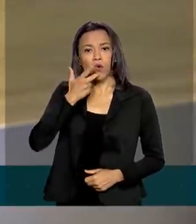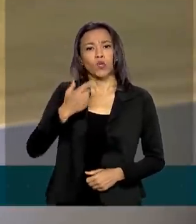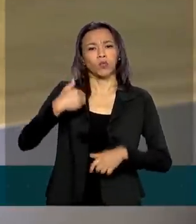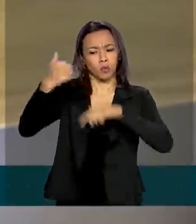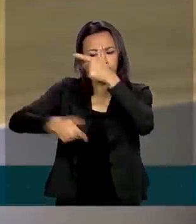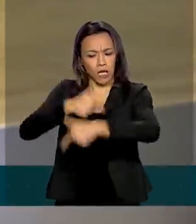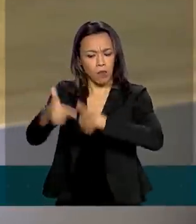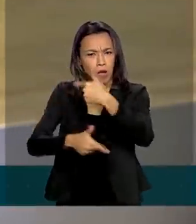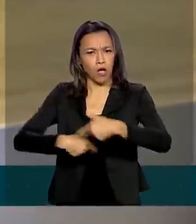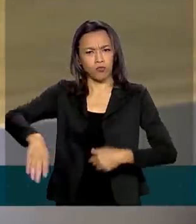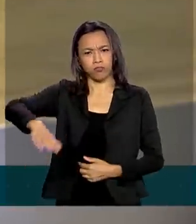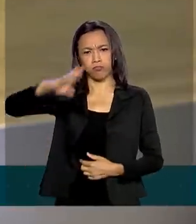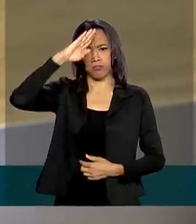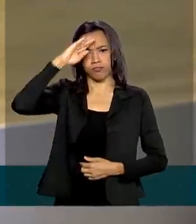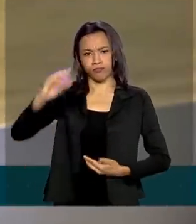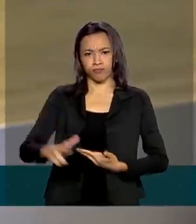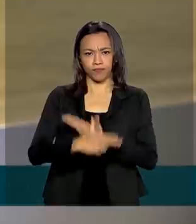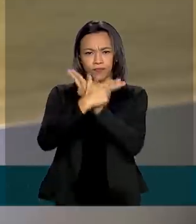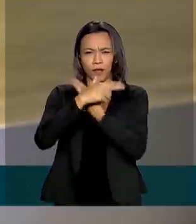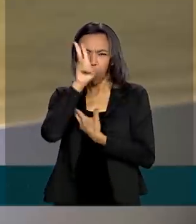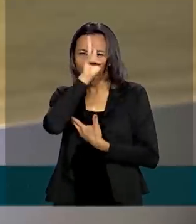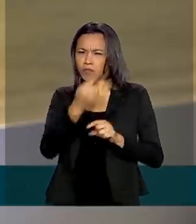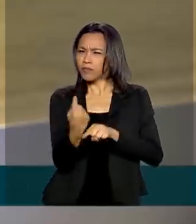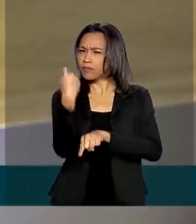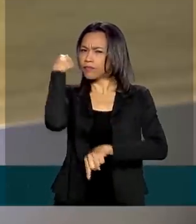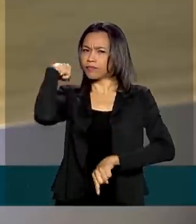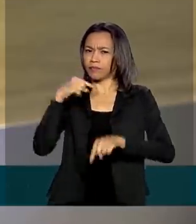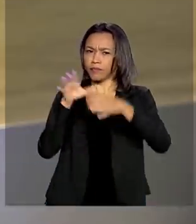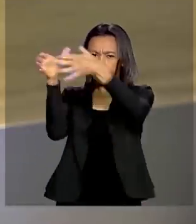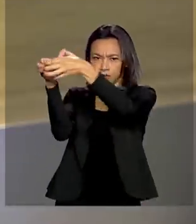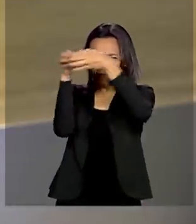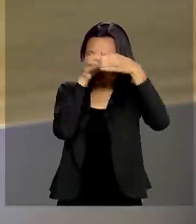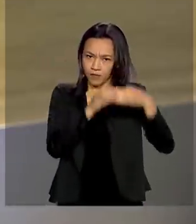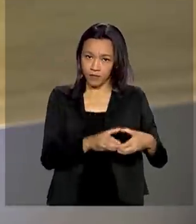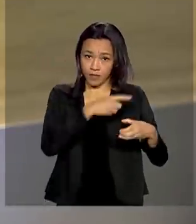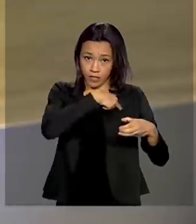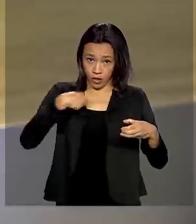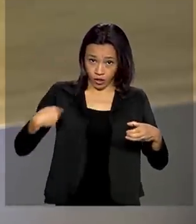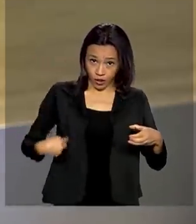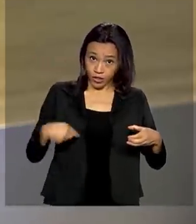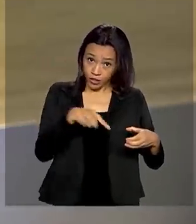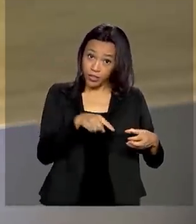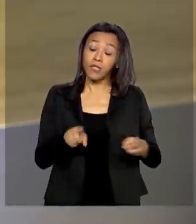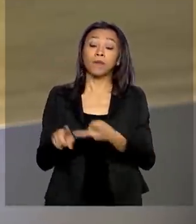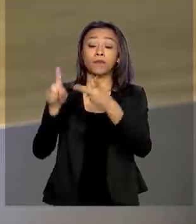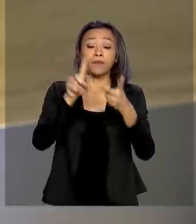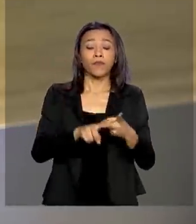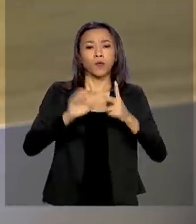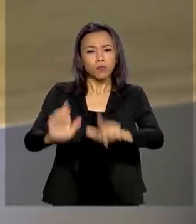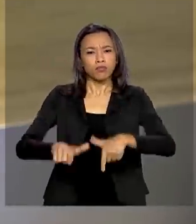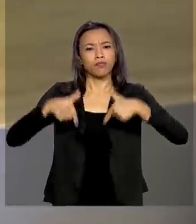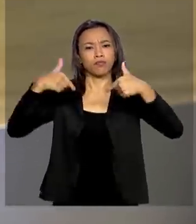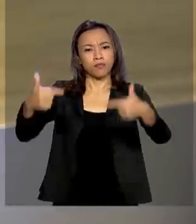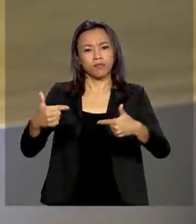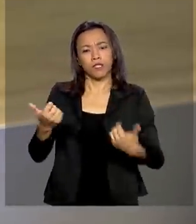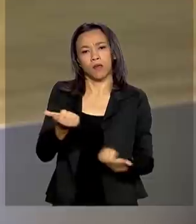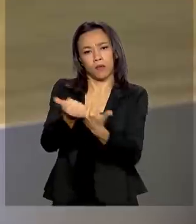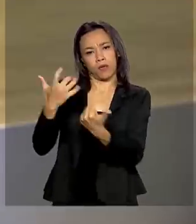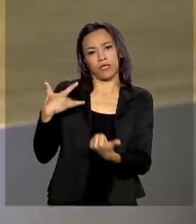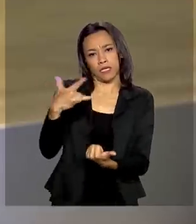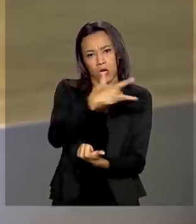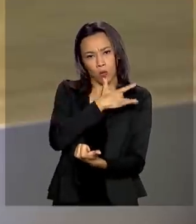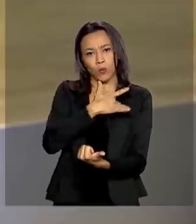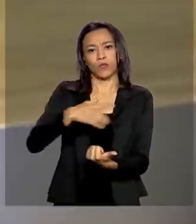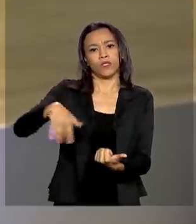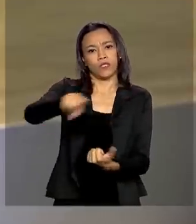Armadas, desde o resgate de brasileiros na China, as ações de apoio à saúde e segurança dos brasileiros em